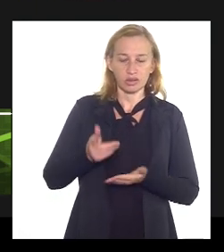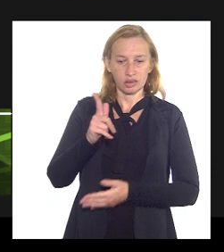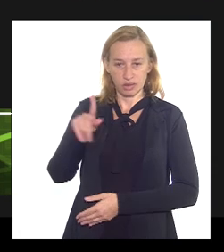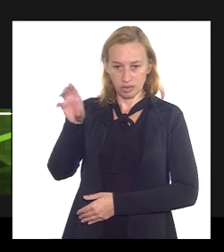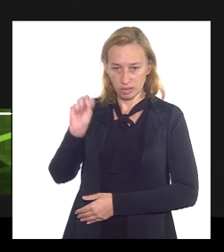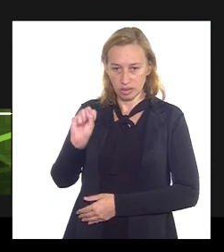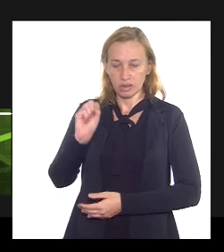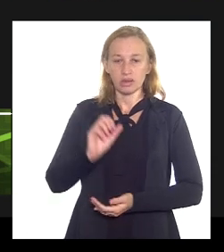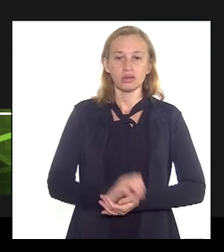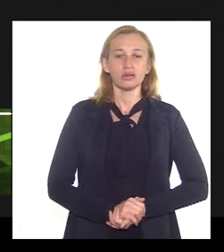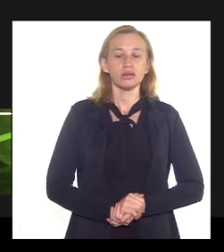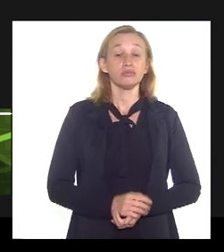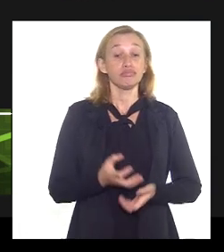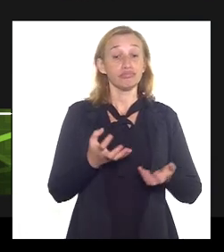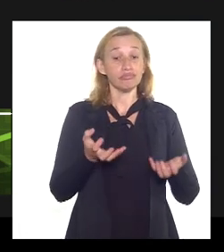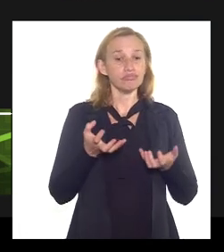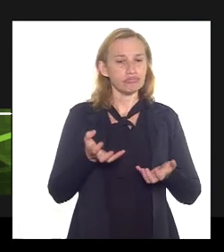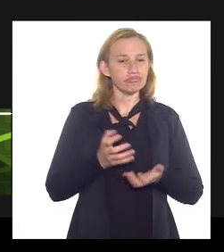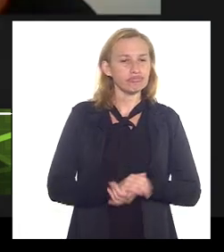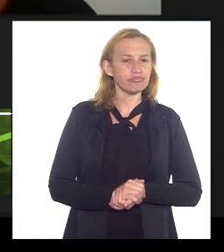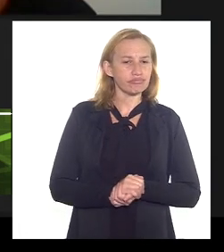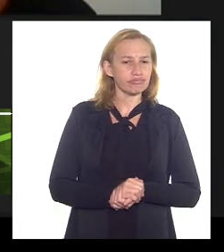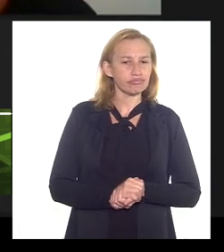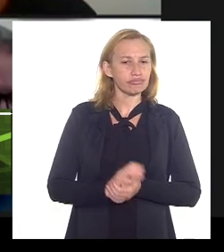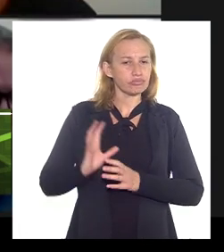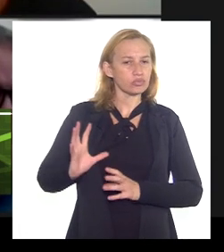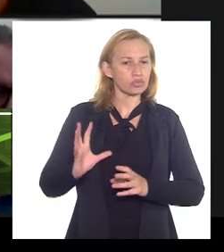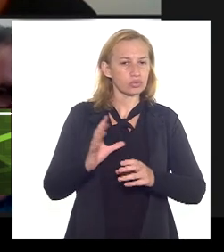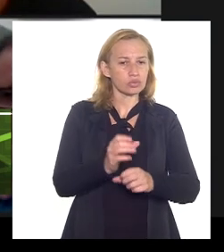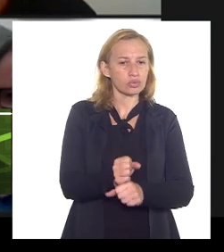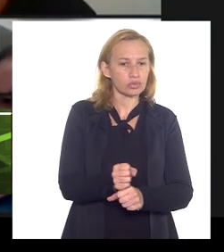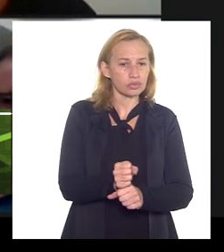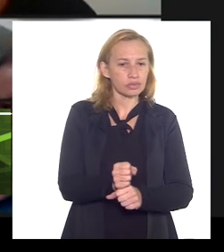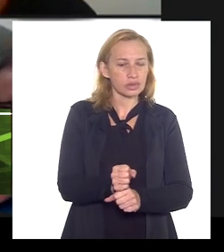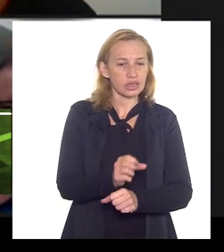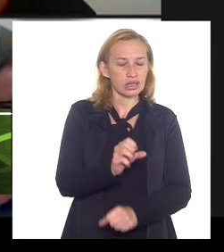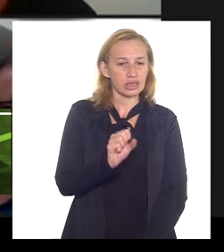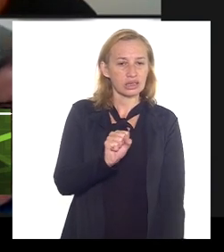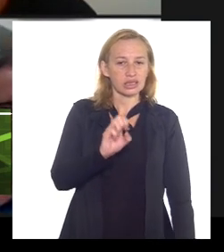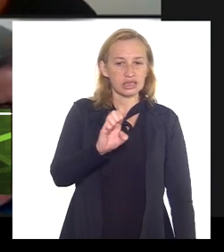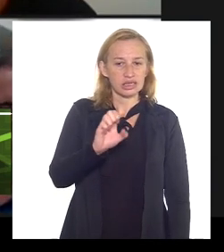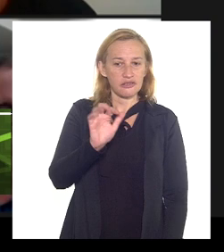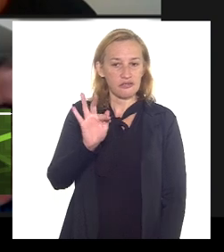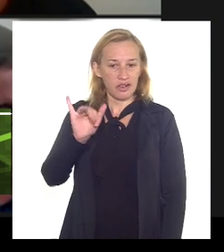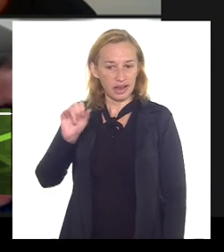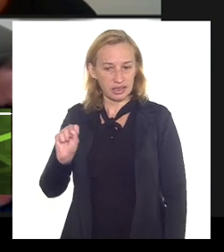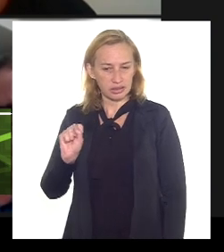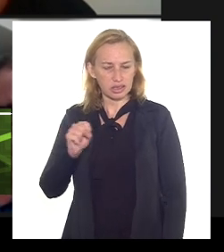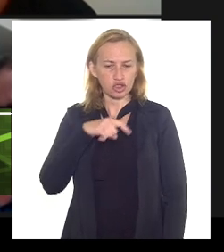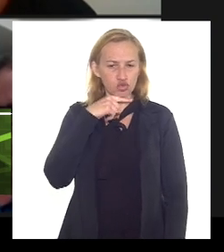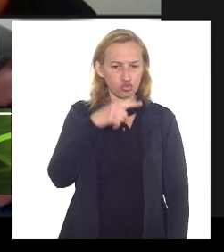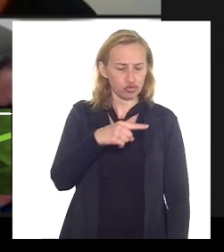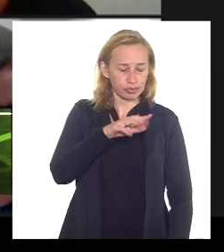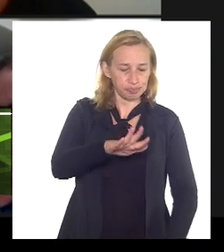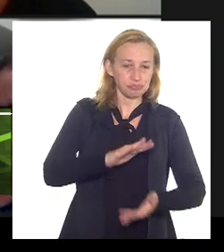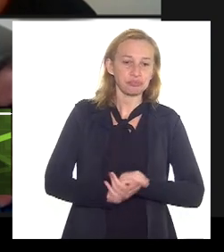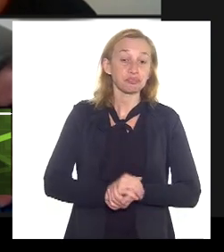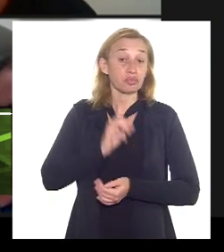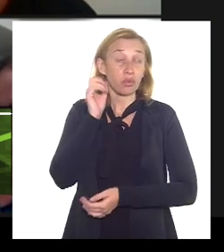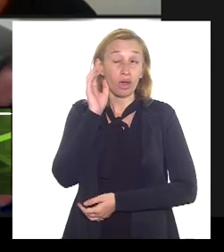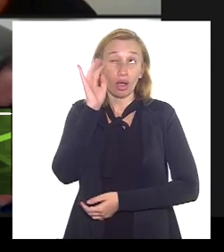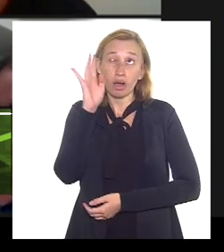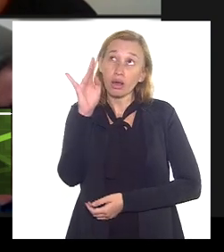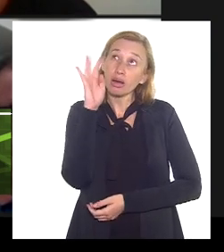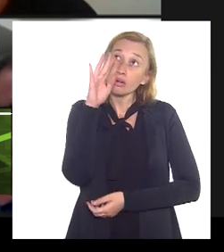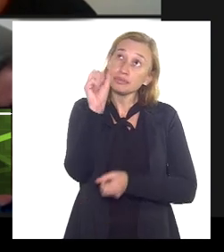mas eu queria me somar aí a Cefaz nessa dúvida né vocês imaginam que a gente